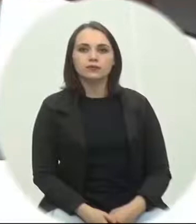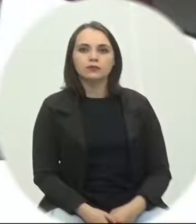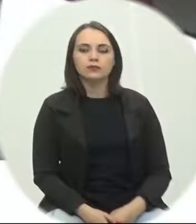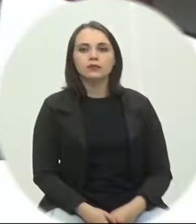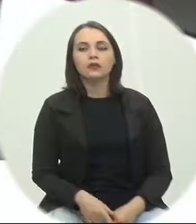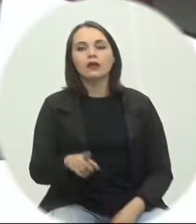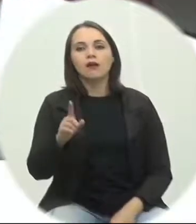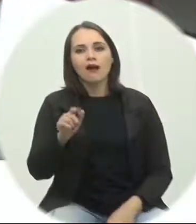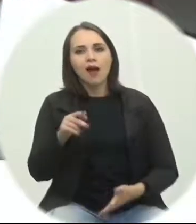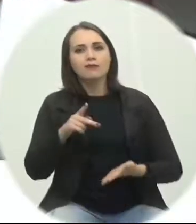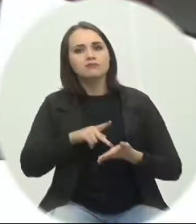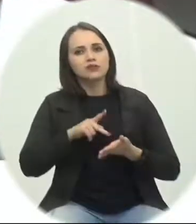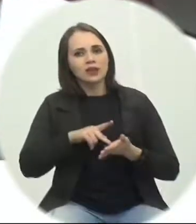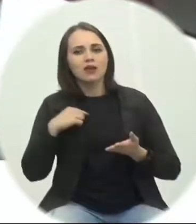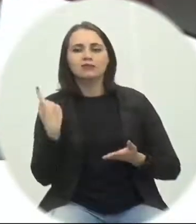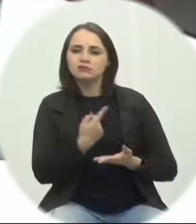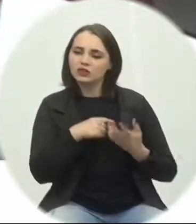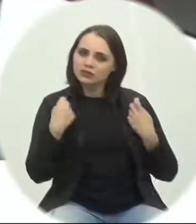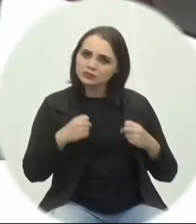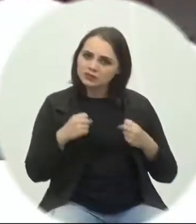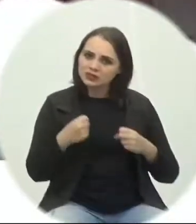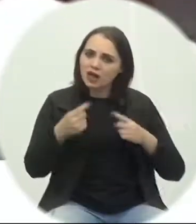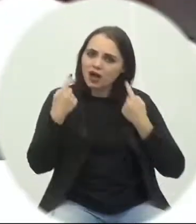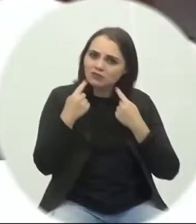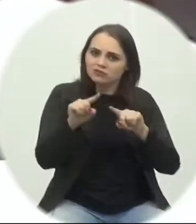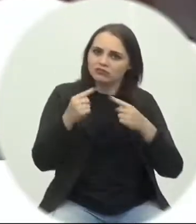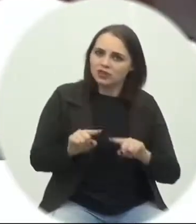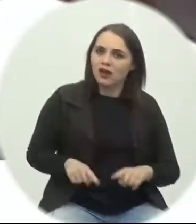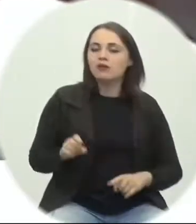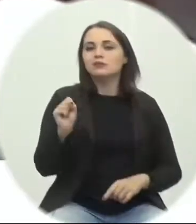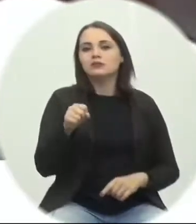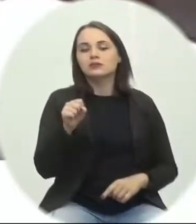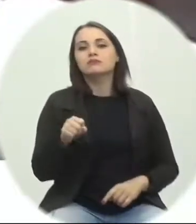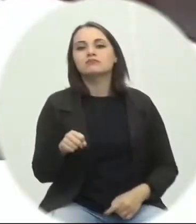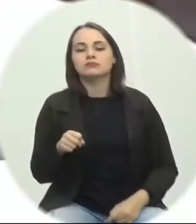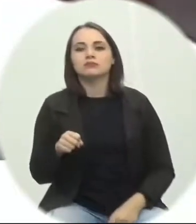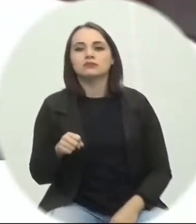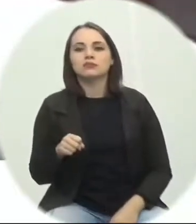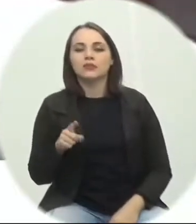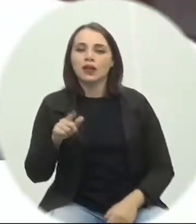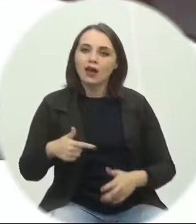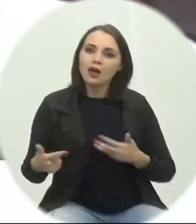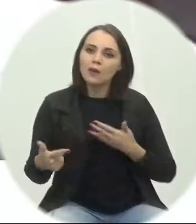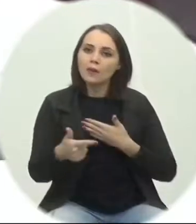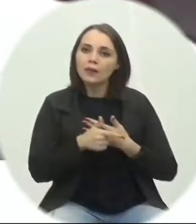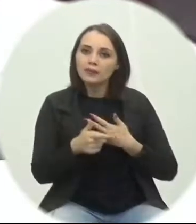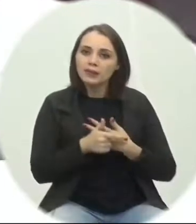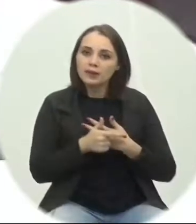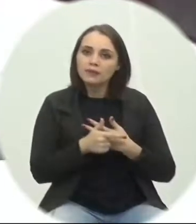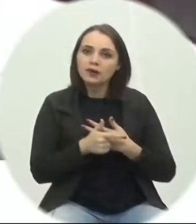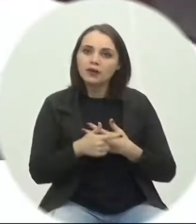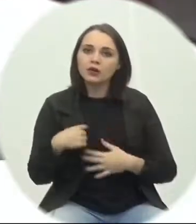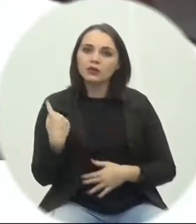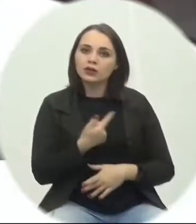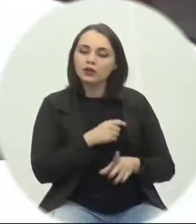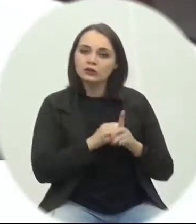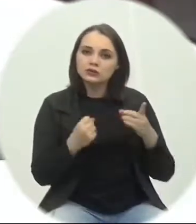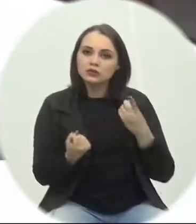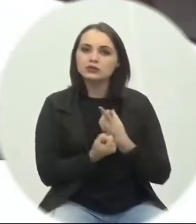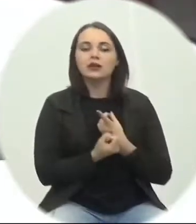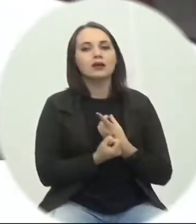Realmente, precisamos denunciar, sim. Esse é o papel da nossa sociedade.